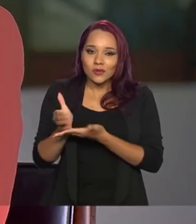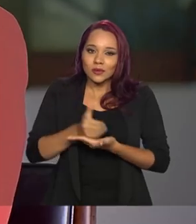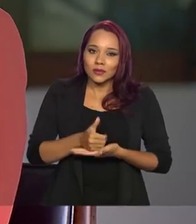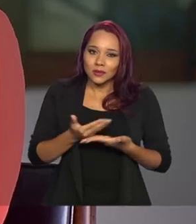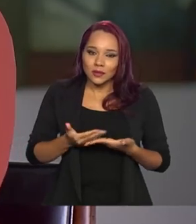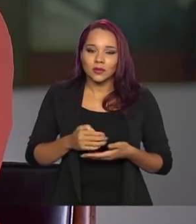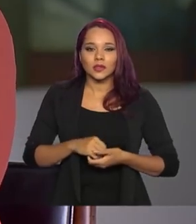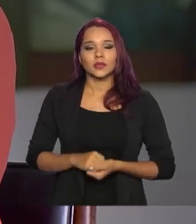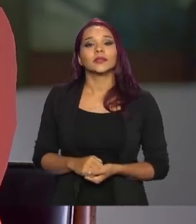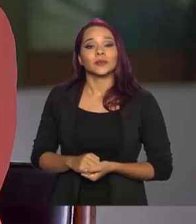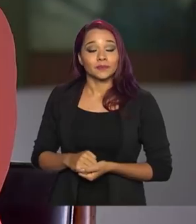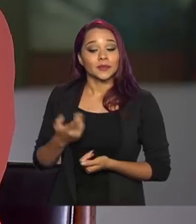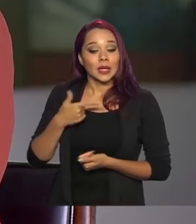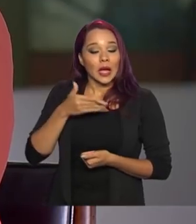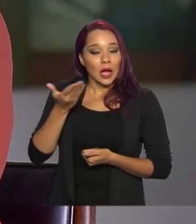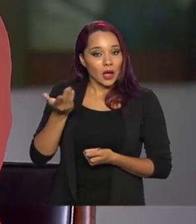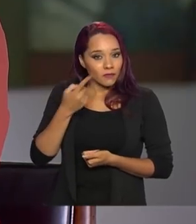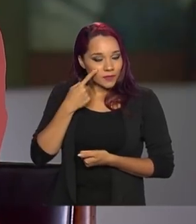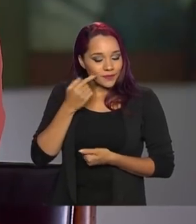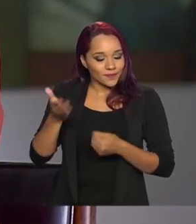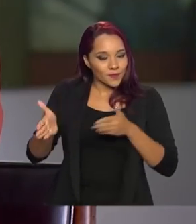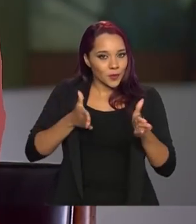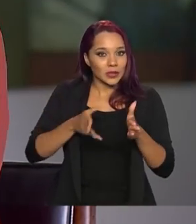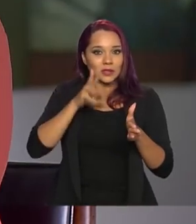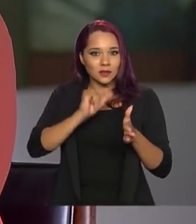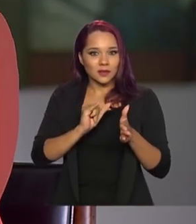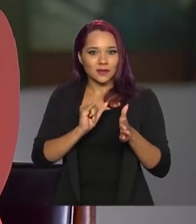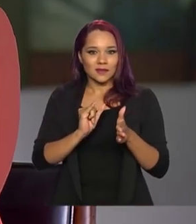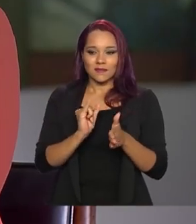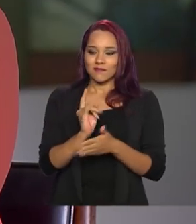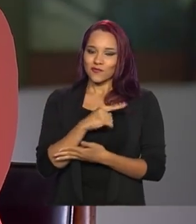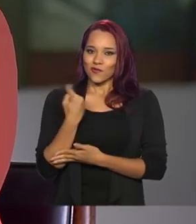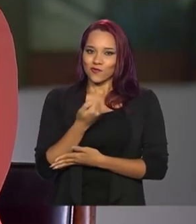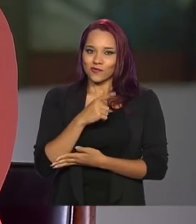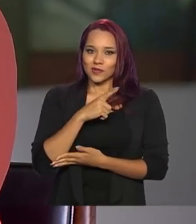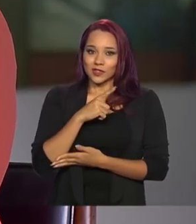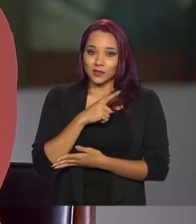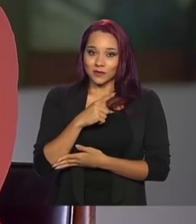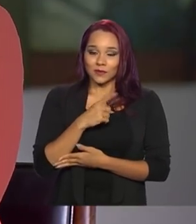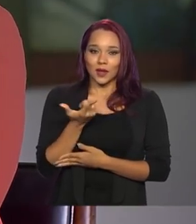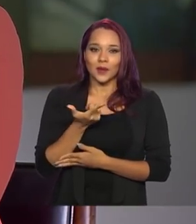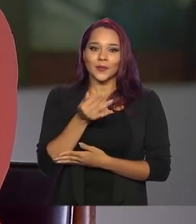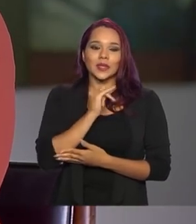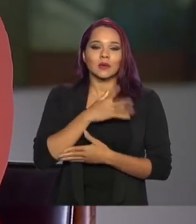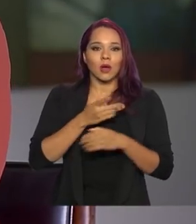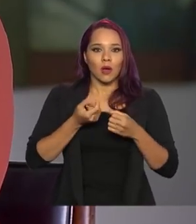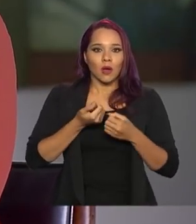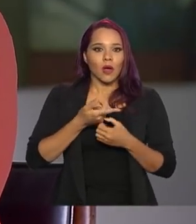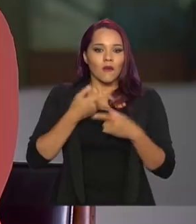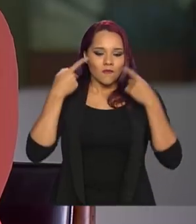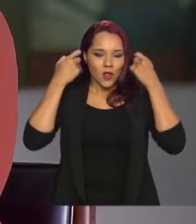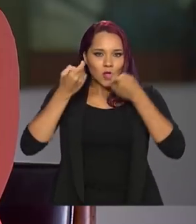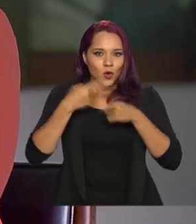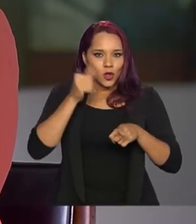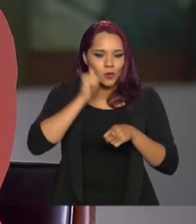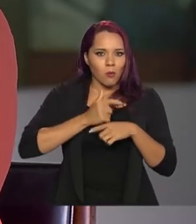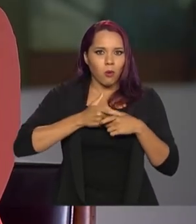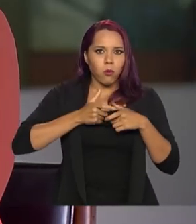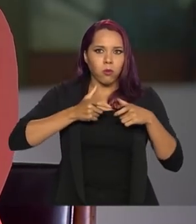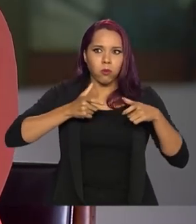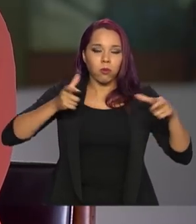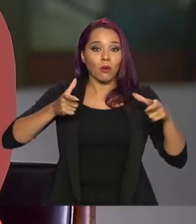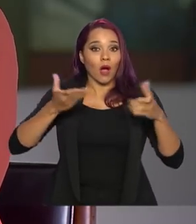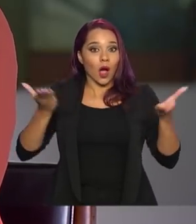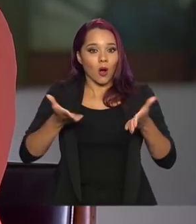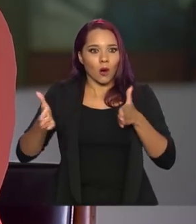Olha, veja só, nesse momento, se a gente tiver um boom na violência contra a mulher, agora